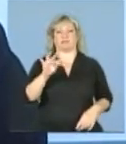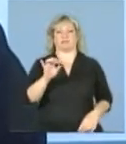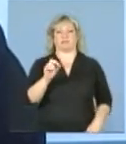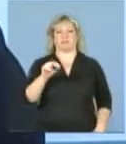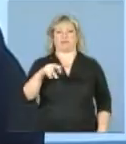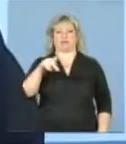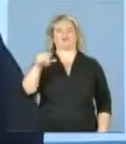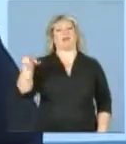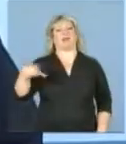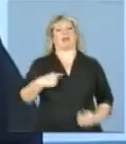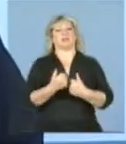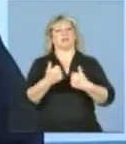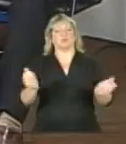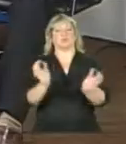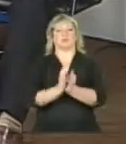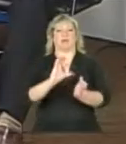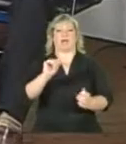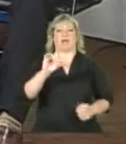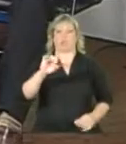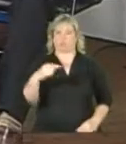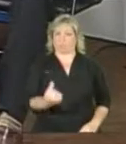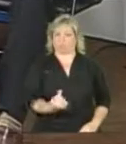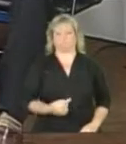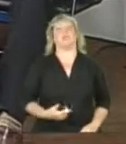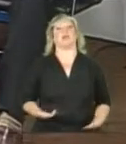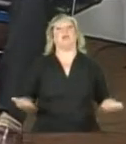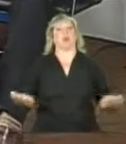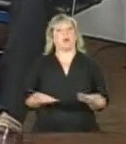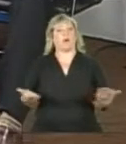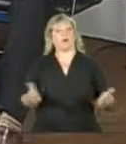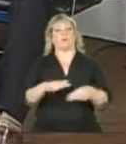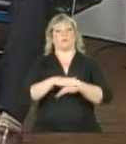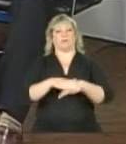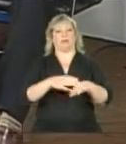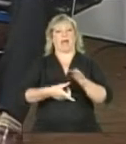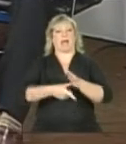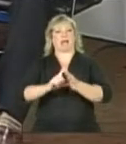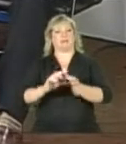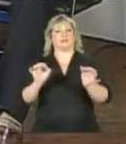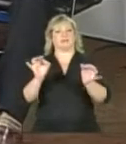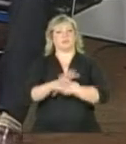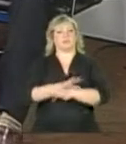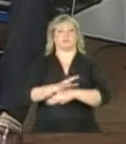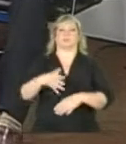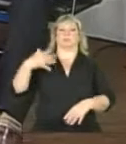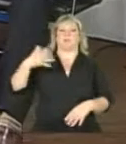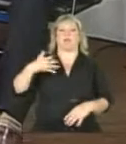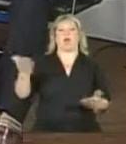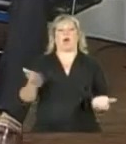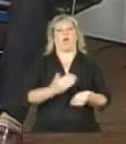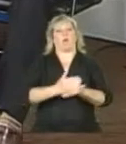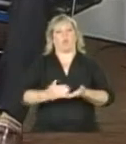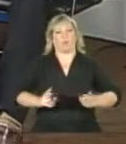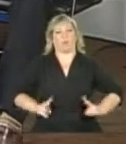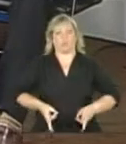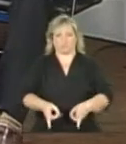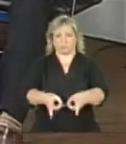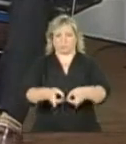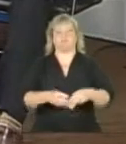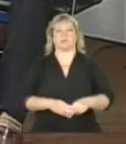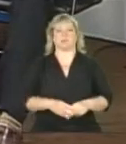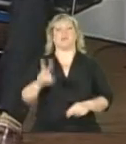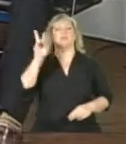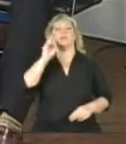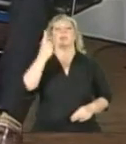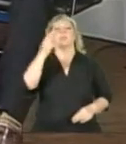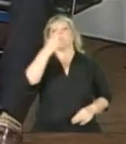Bom, vamos então continuar com a nossa conversa. gente terminou o bloco anterior justamente com a questão da dúvida de um